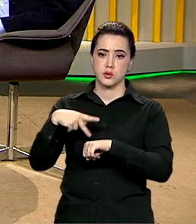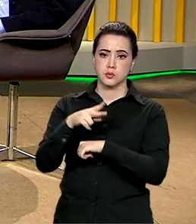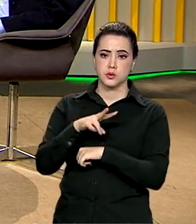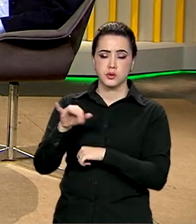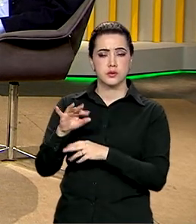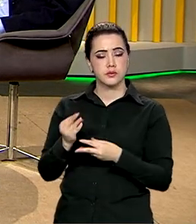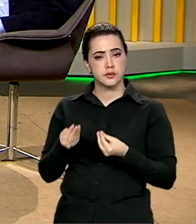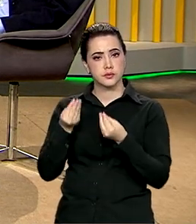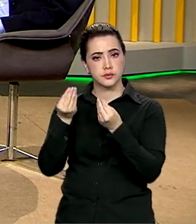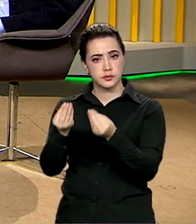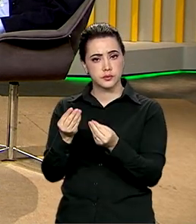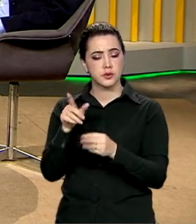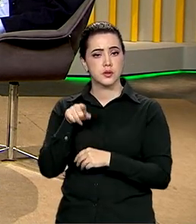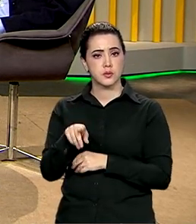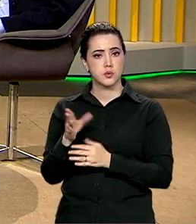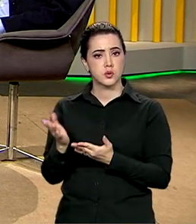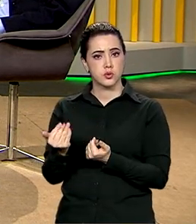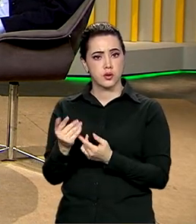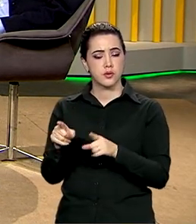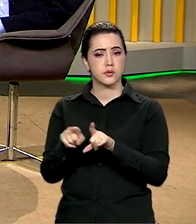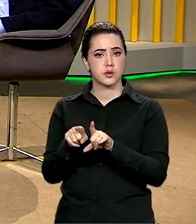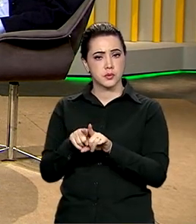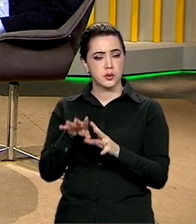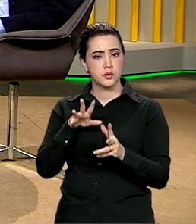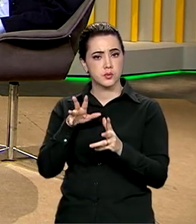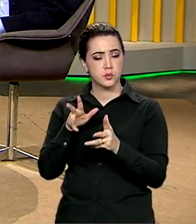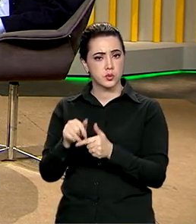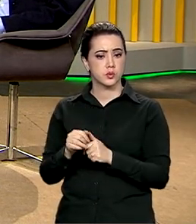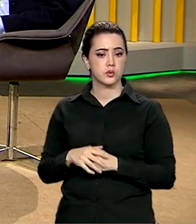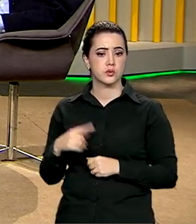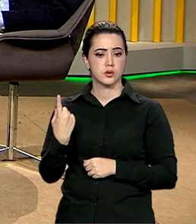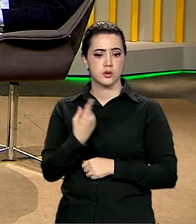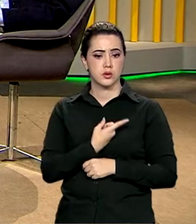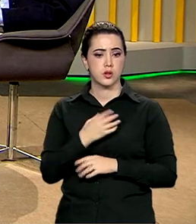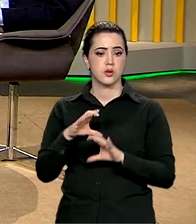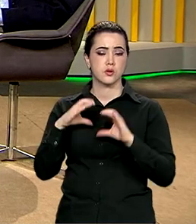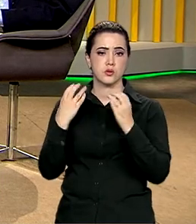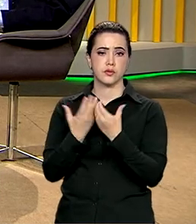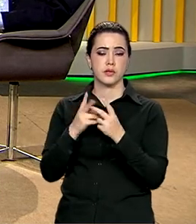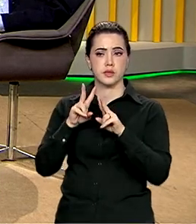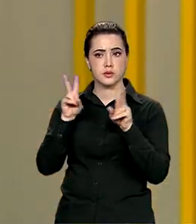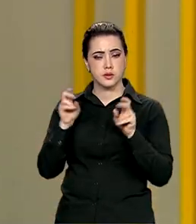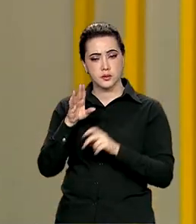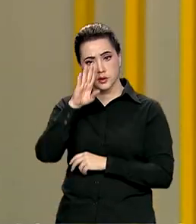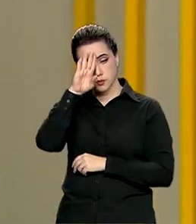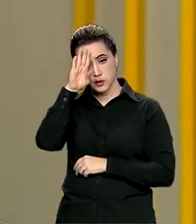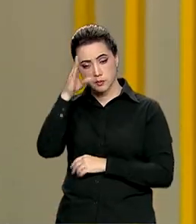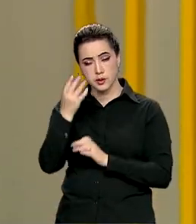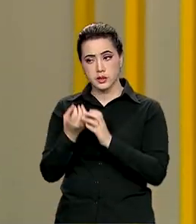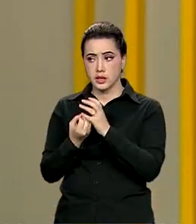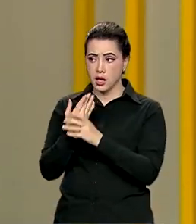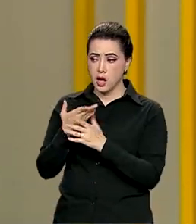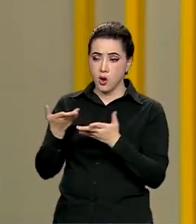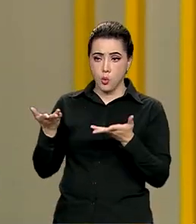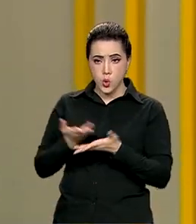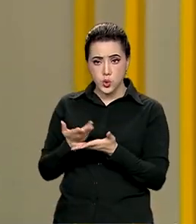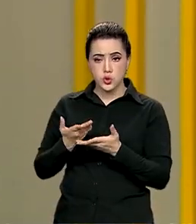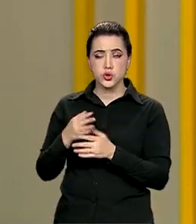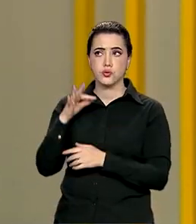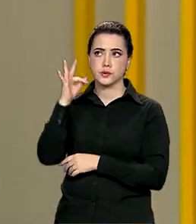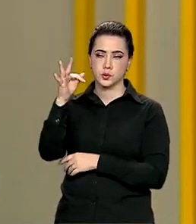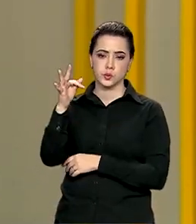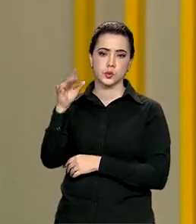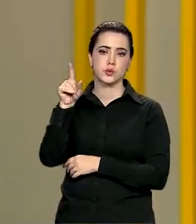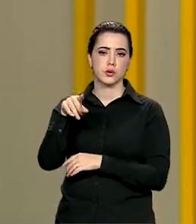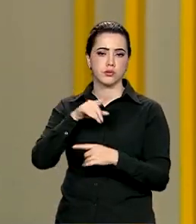fornecer, não só para a juventude, mas para todo mundo. Então, a nossa conferência tem como tema reconstruir no presente, construir o futuro e pega também